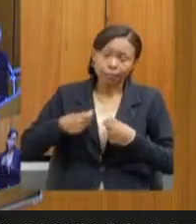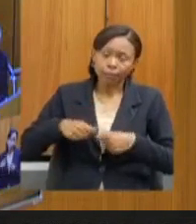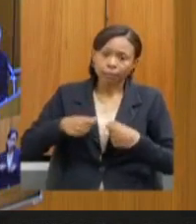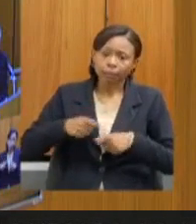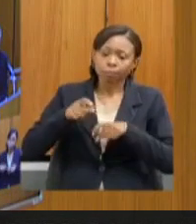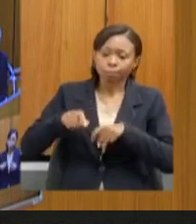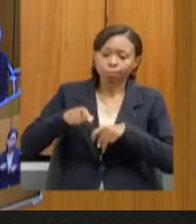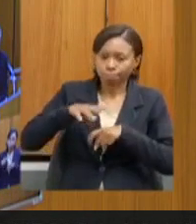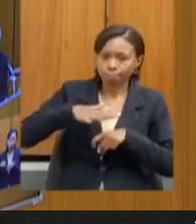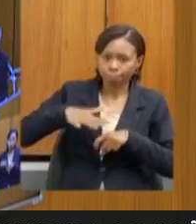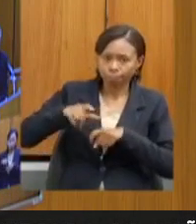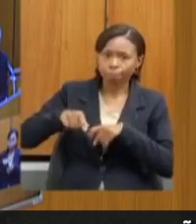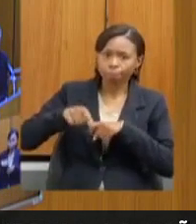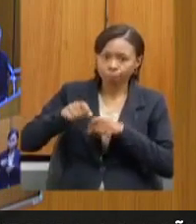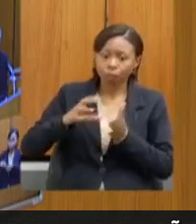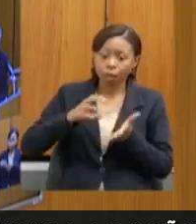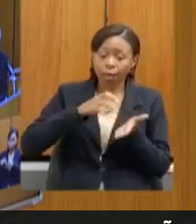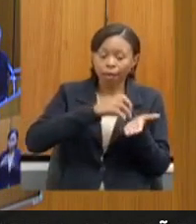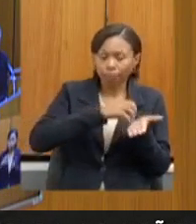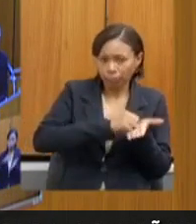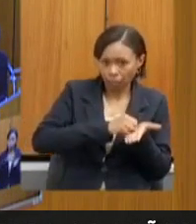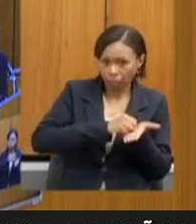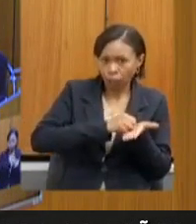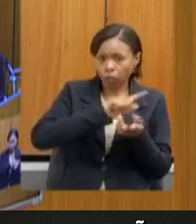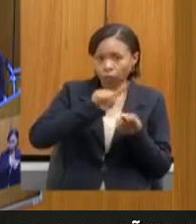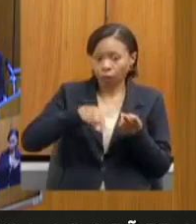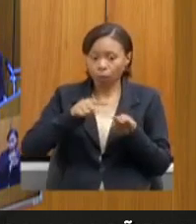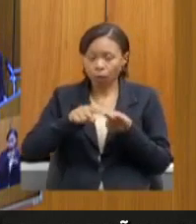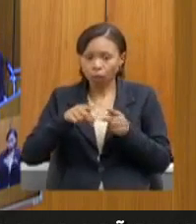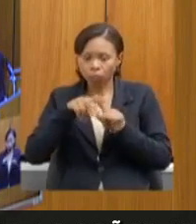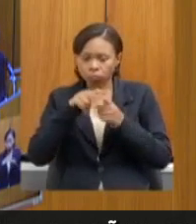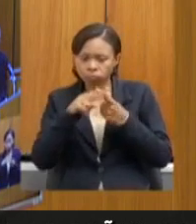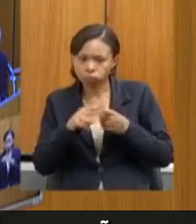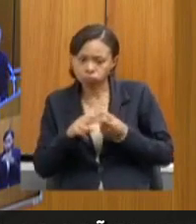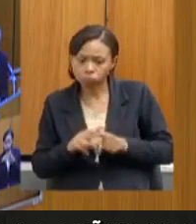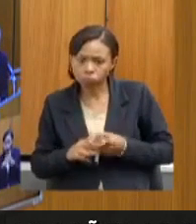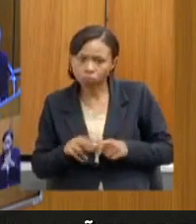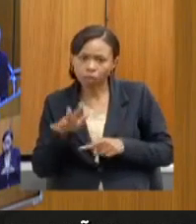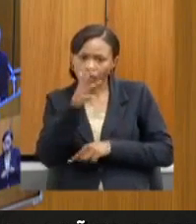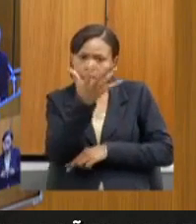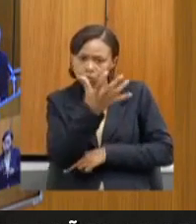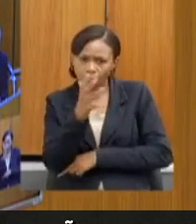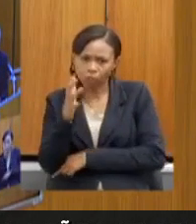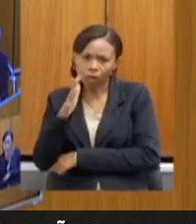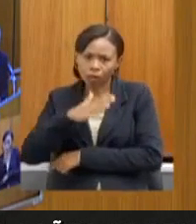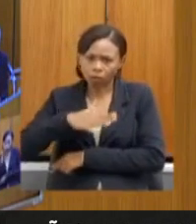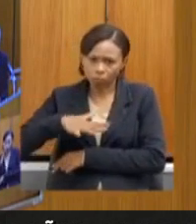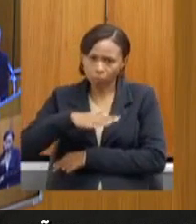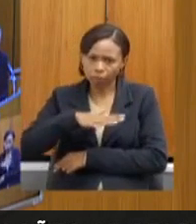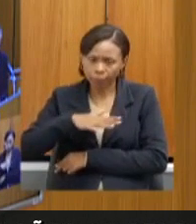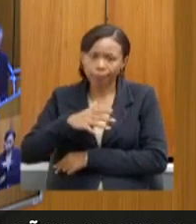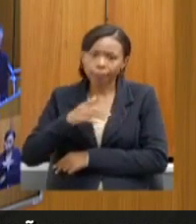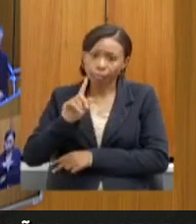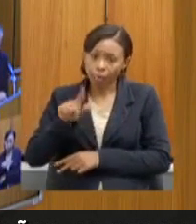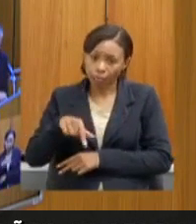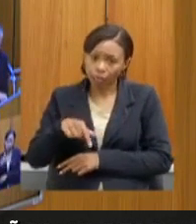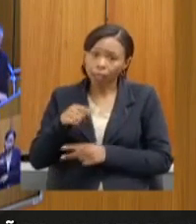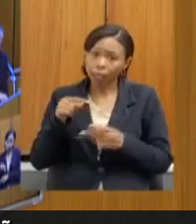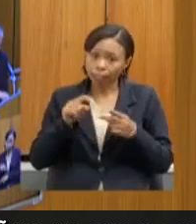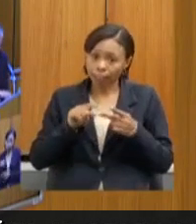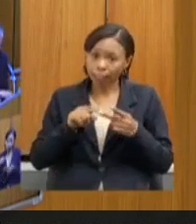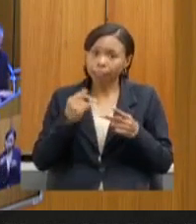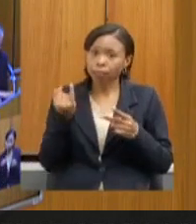rurais, a gente ir para o processo de regularização com o programa de regularização ambiental. Então, esse é um ponto também